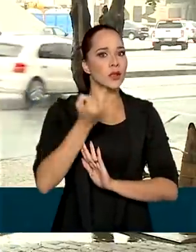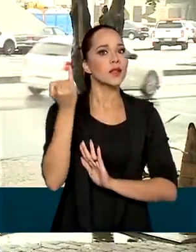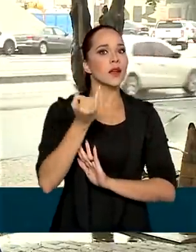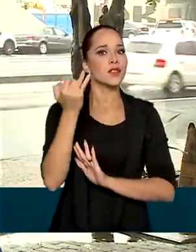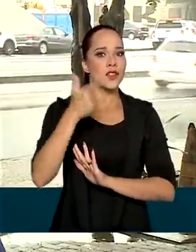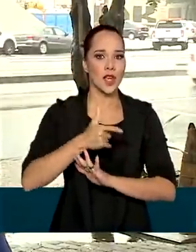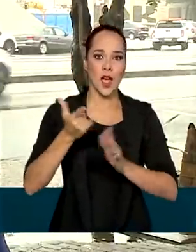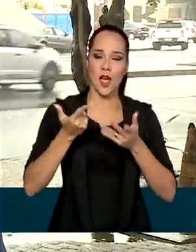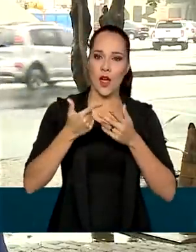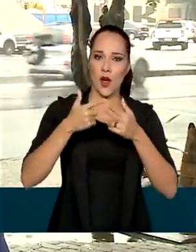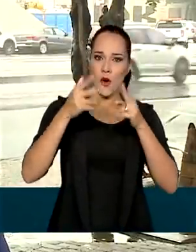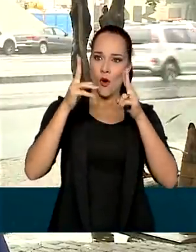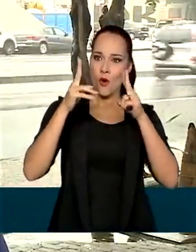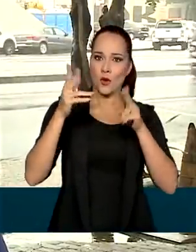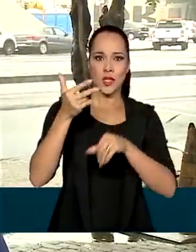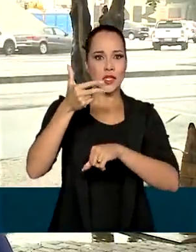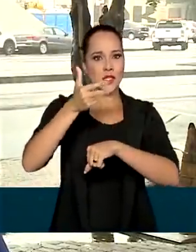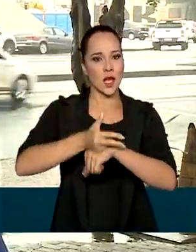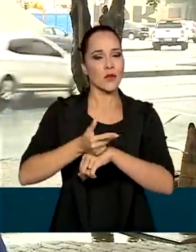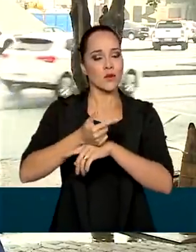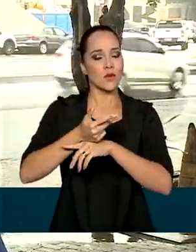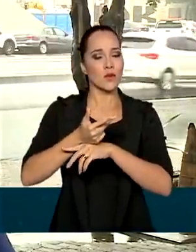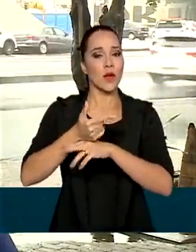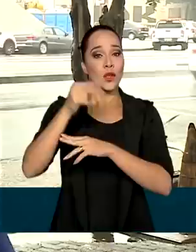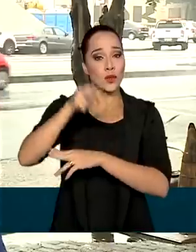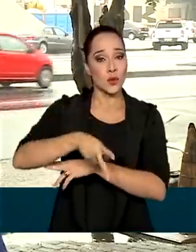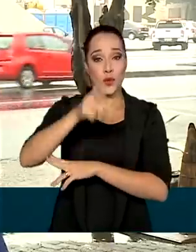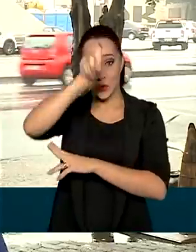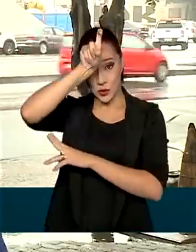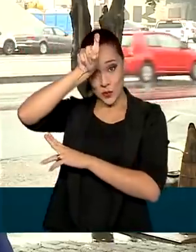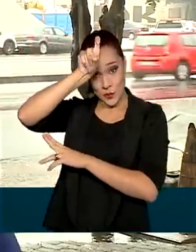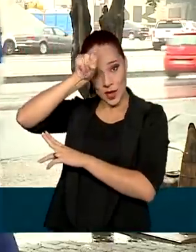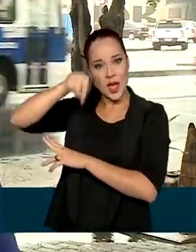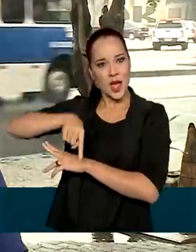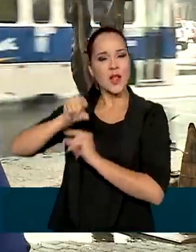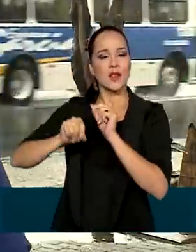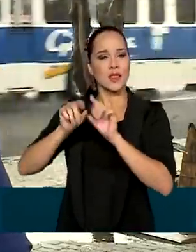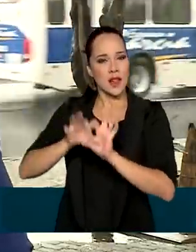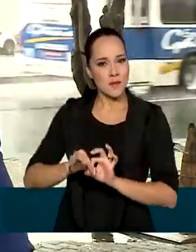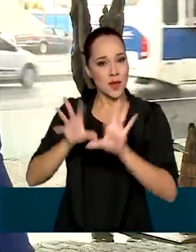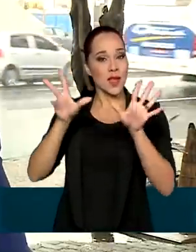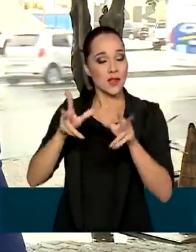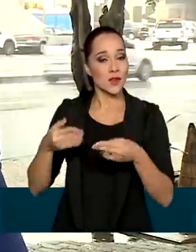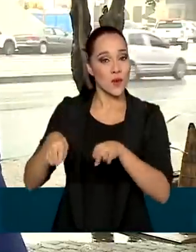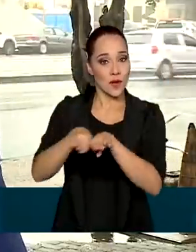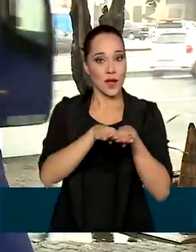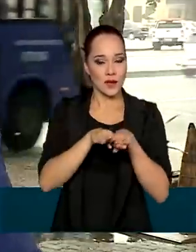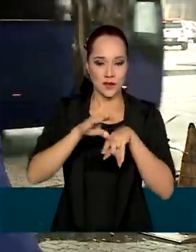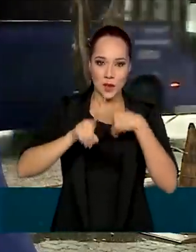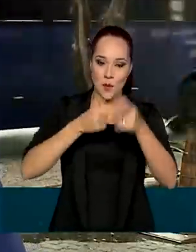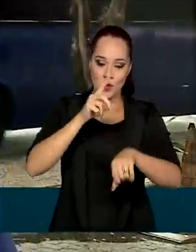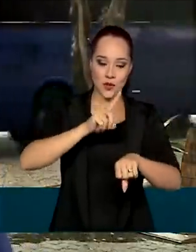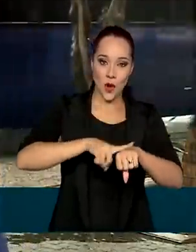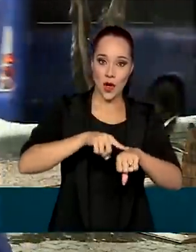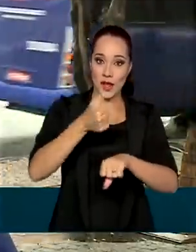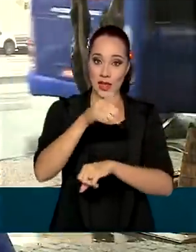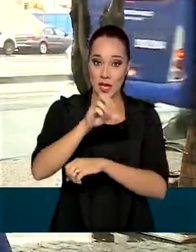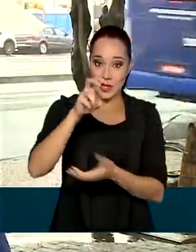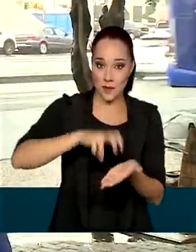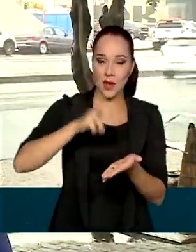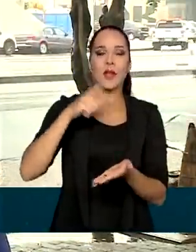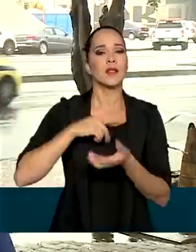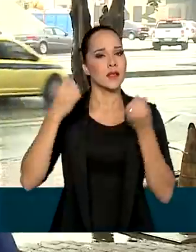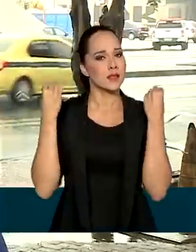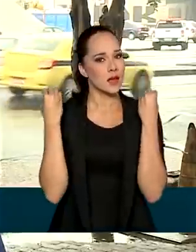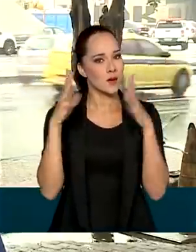Zumbi dos Palmares. Zumbi que é símbolo da luta pela igualdade e pela liberdade. Logo mais às 10 horas da manhã também acontece em celebrações, no